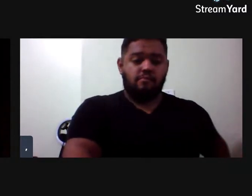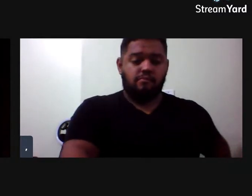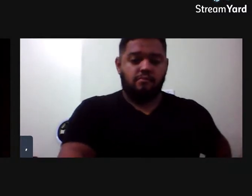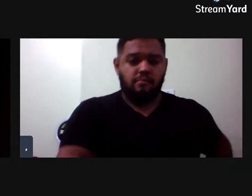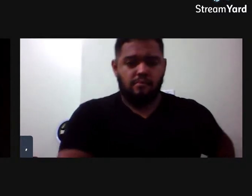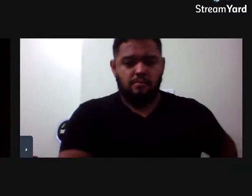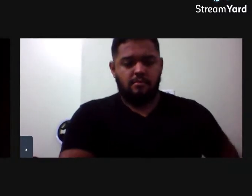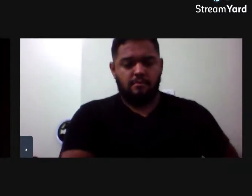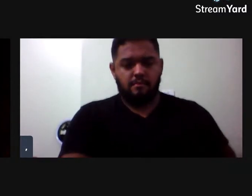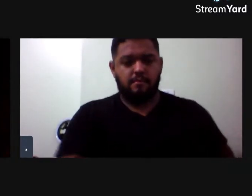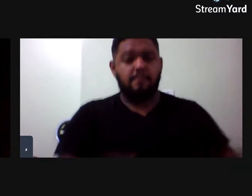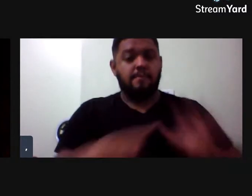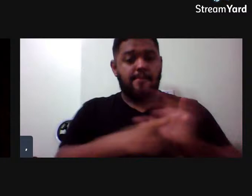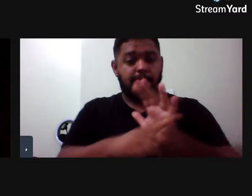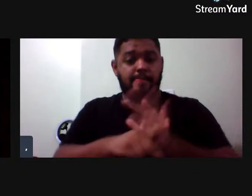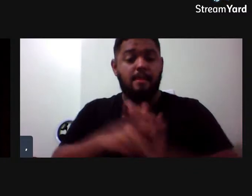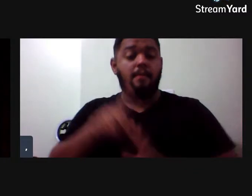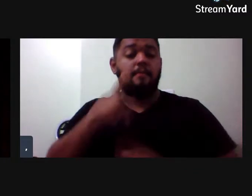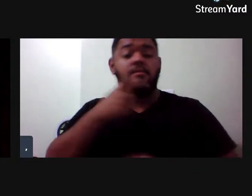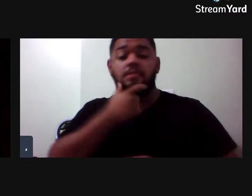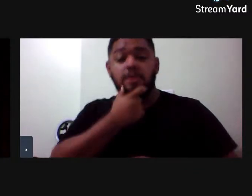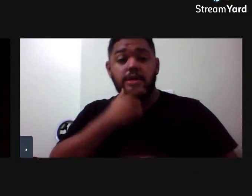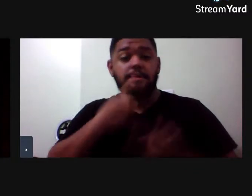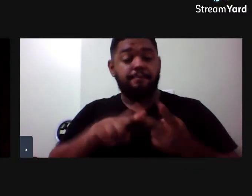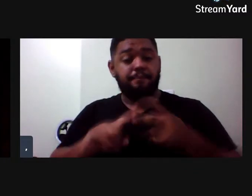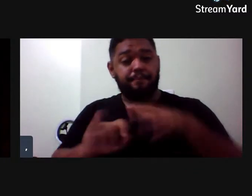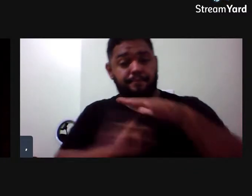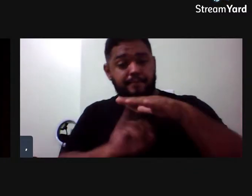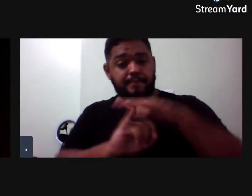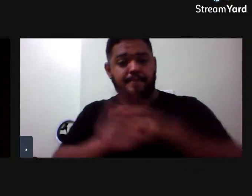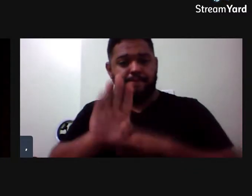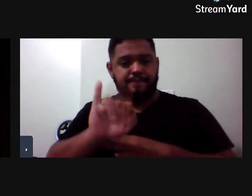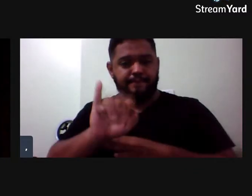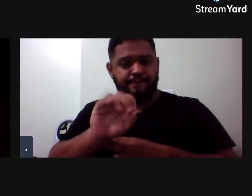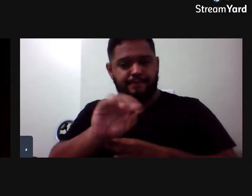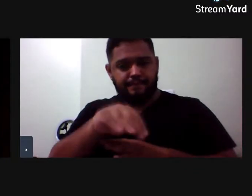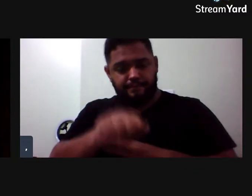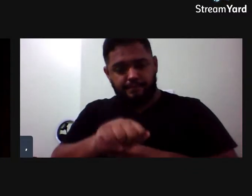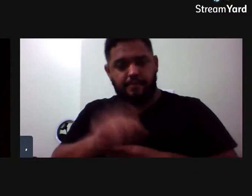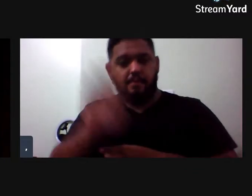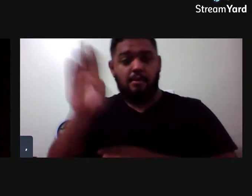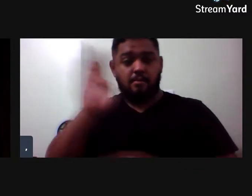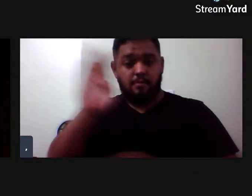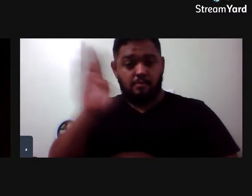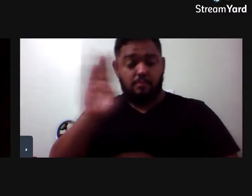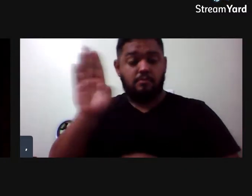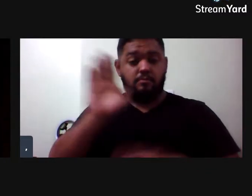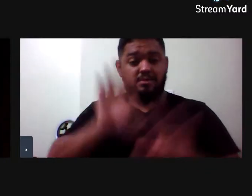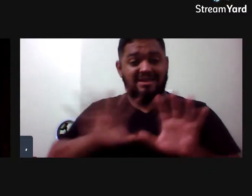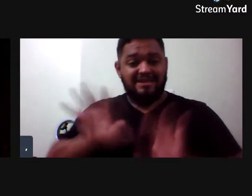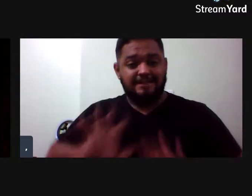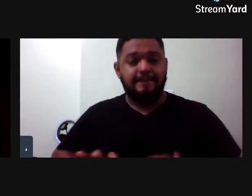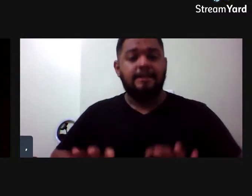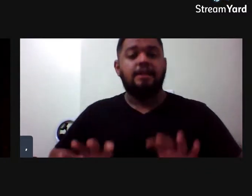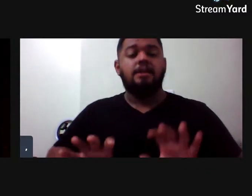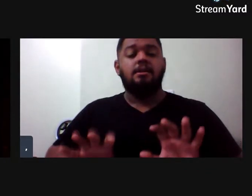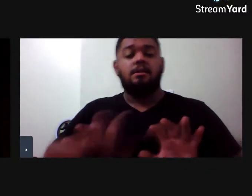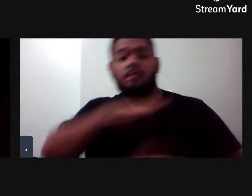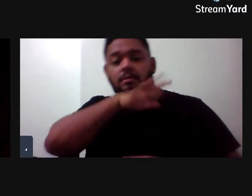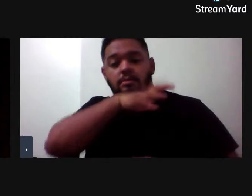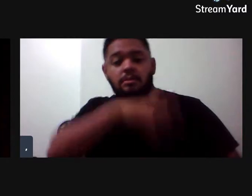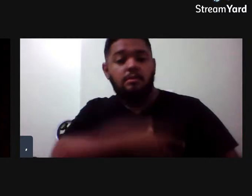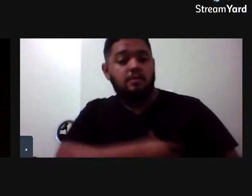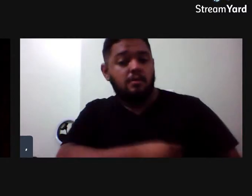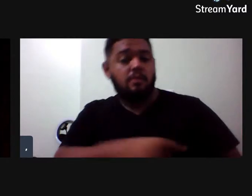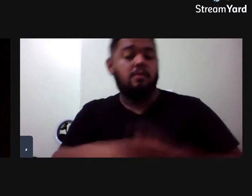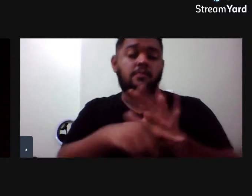Reino Unido, e do Instituto Bioma, Biologia e Conservação de Mamíferos Aquáticos da Amazônia e do Grupo de Mamíferos